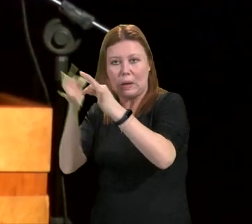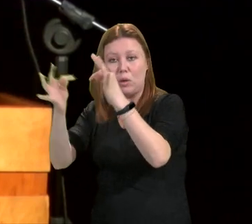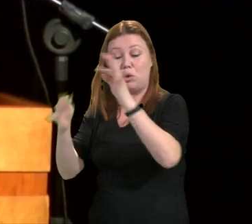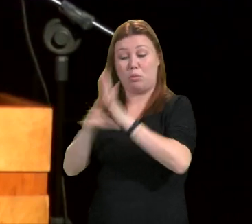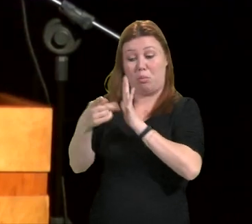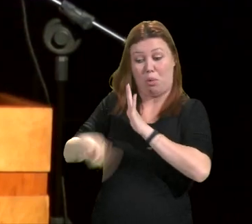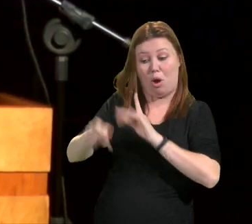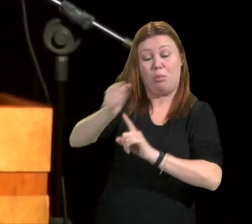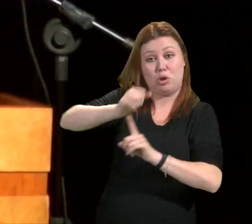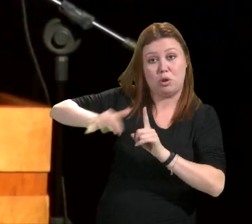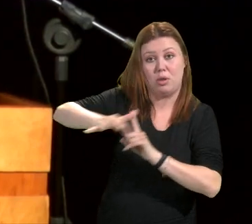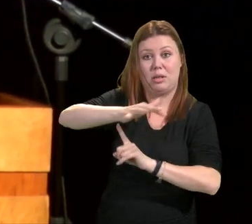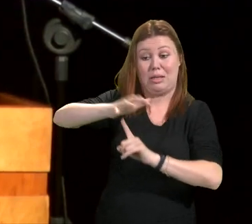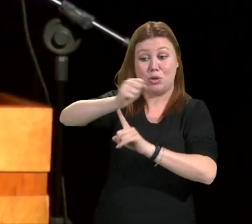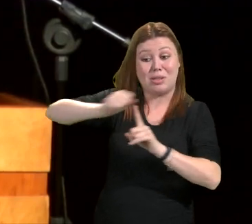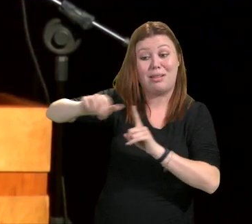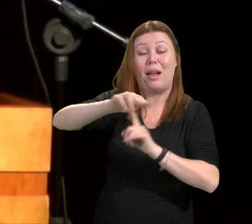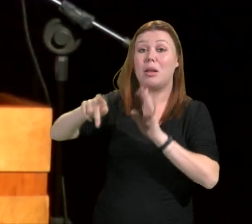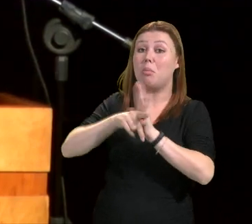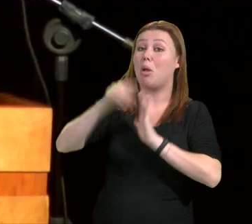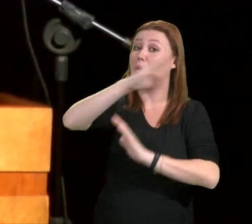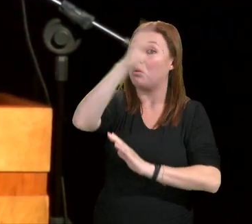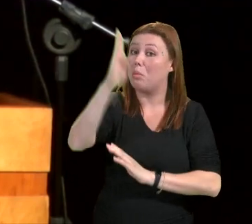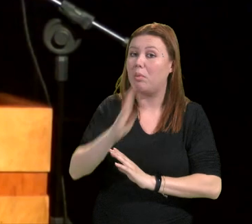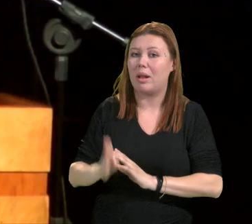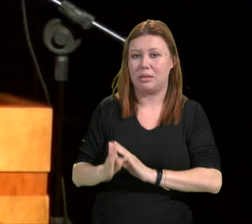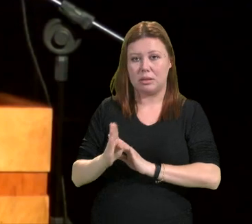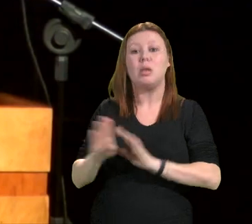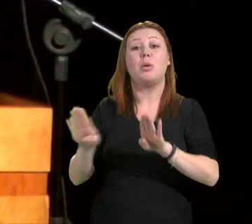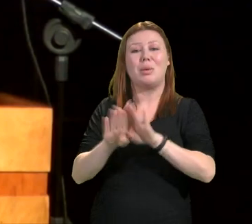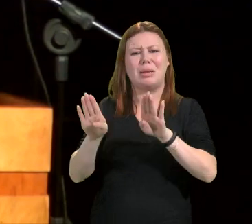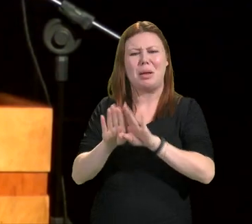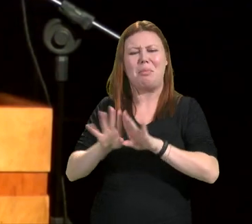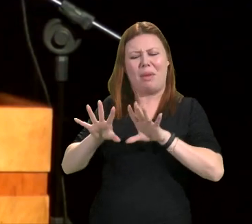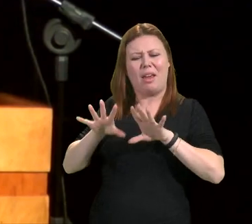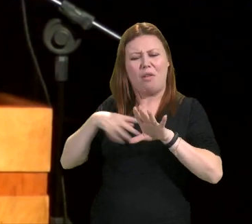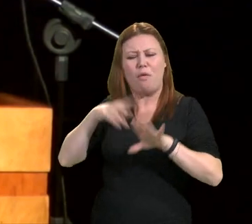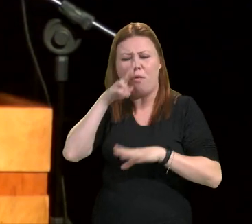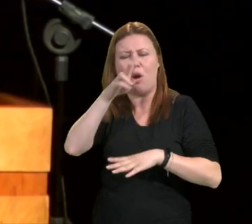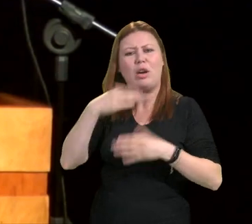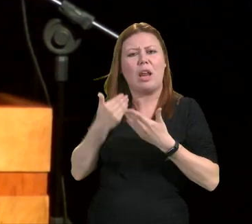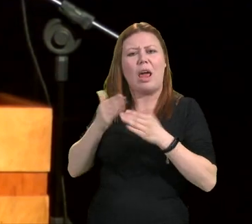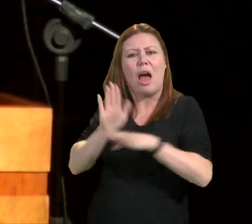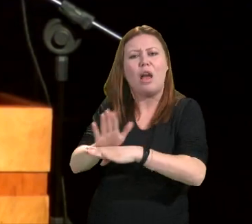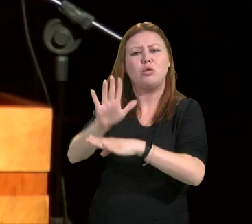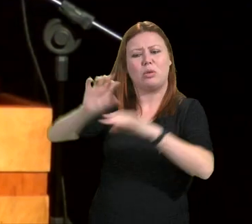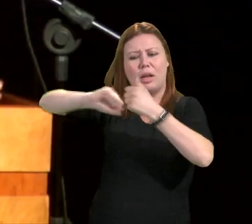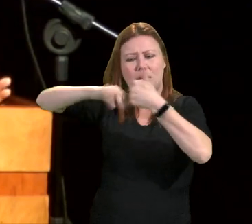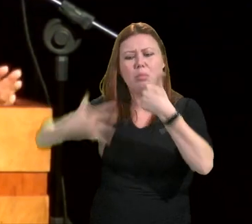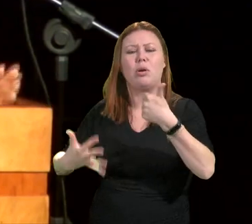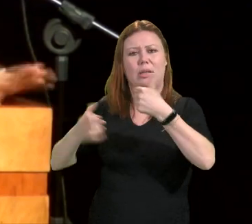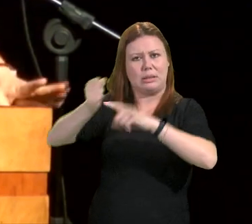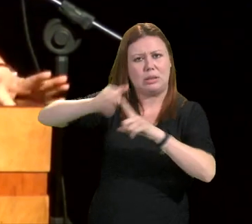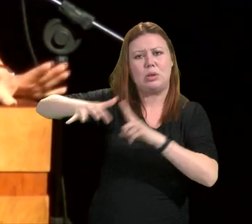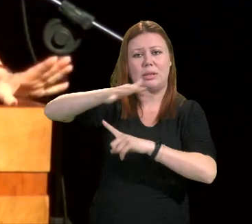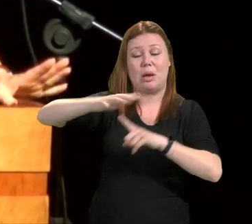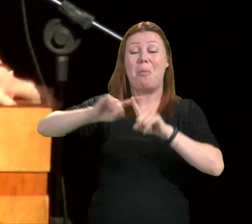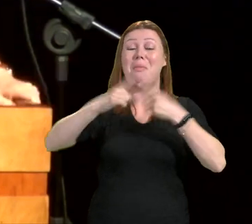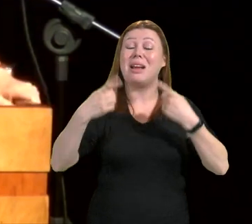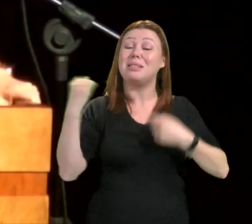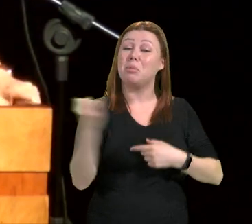da sociedade brasileira e da consolidação da democracia e das condições sociais, mas quero mencionar duas